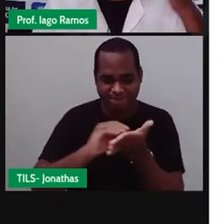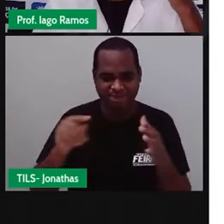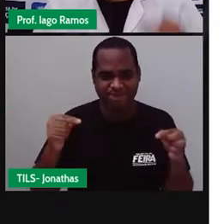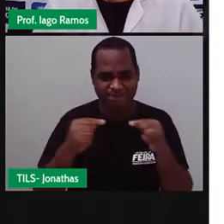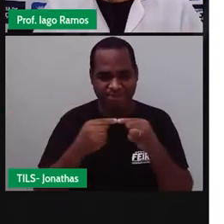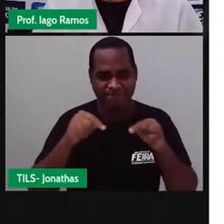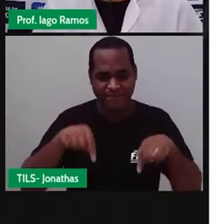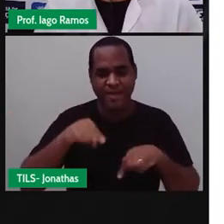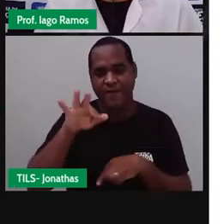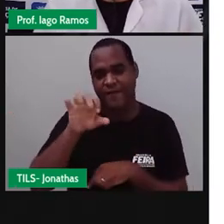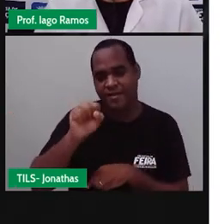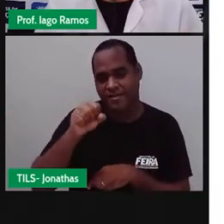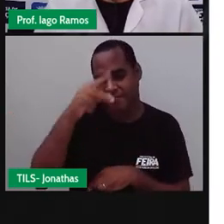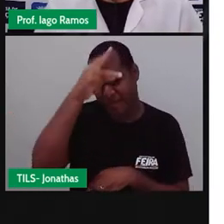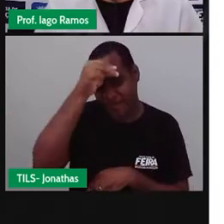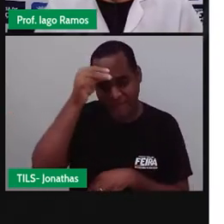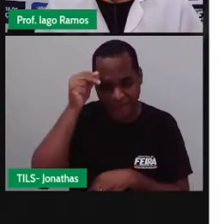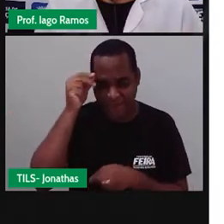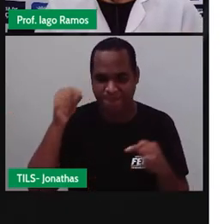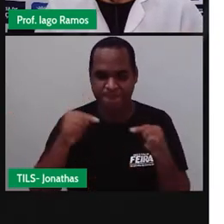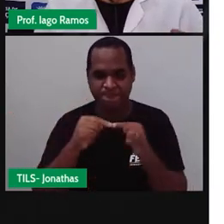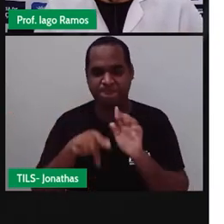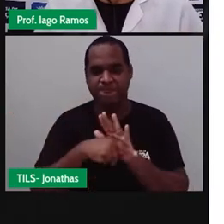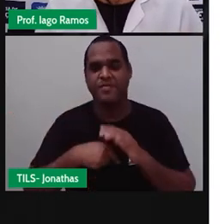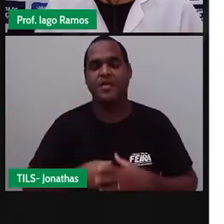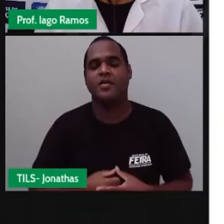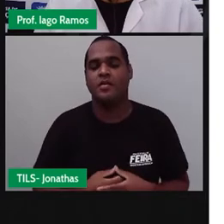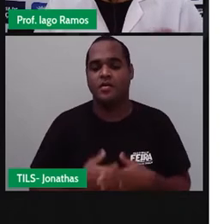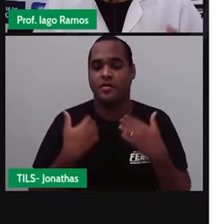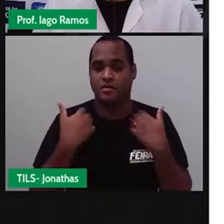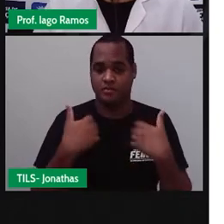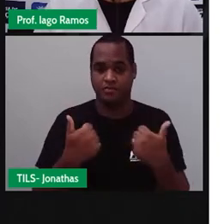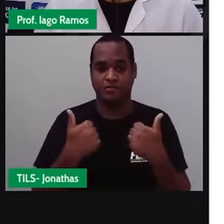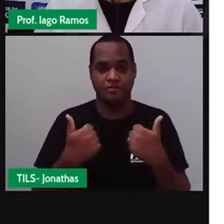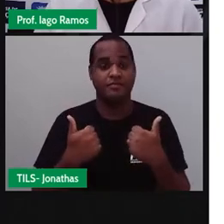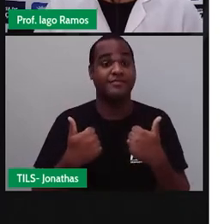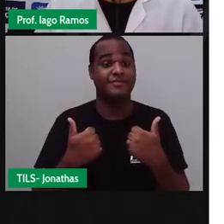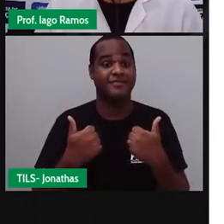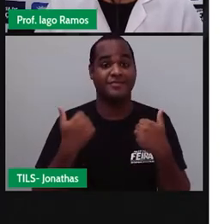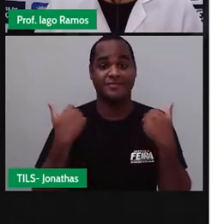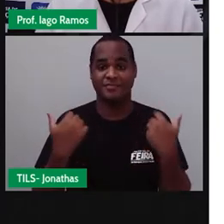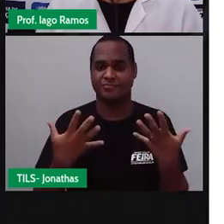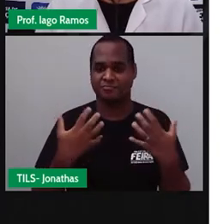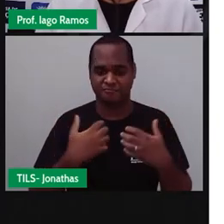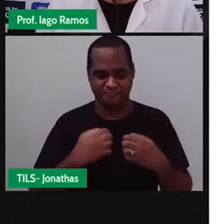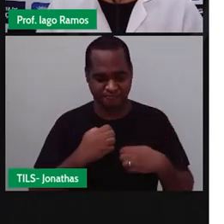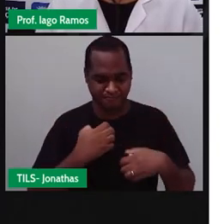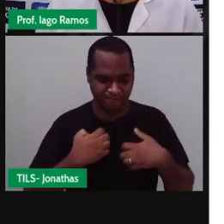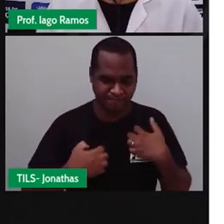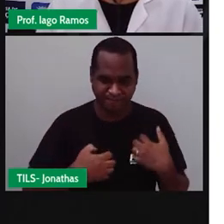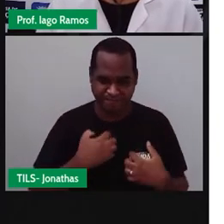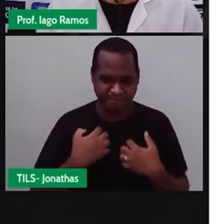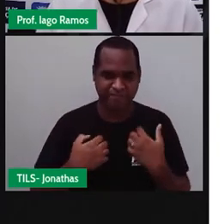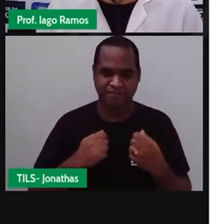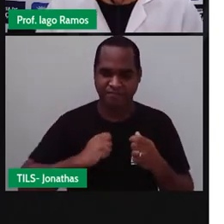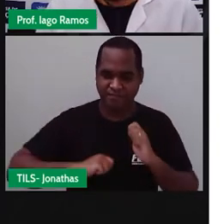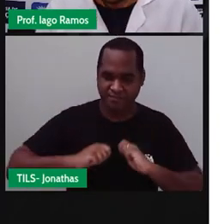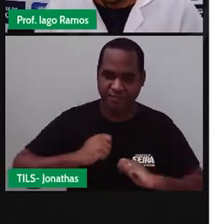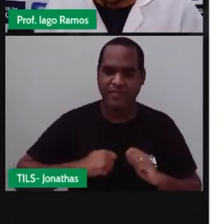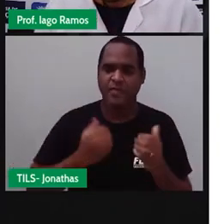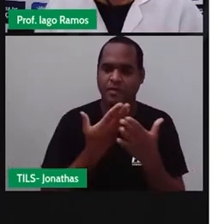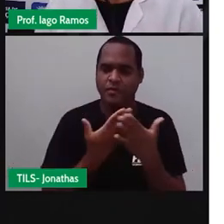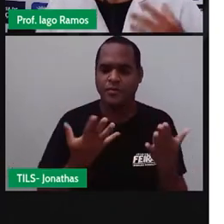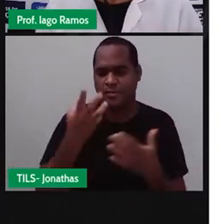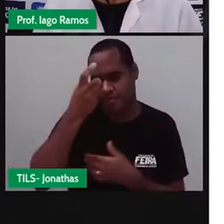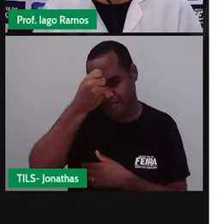do nosso município aqui de Feira de Santana. Tá bom? E aí, ansioso, ansiosa, porque a gente vai aprender nessa aula